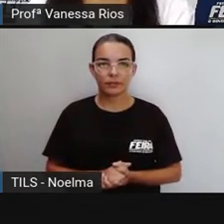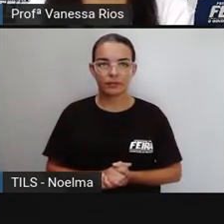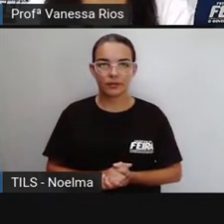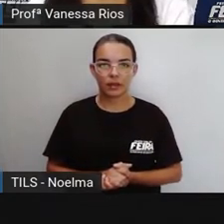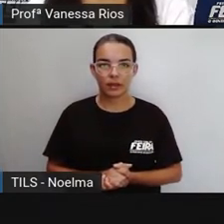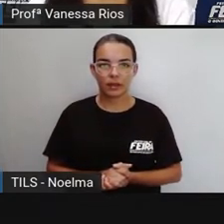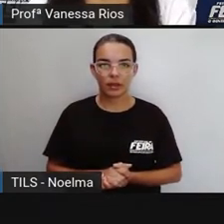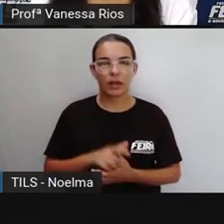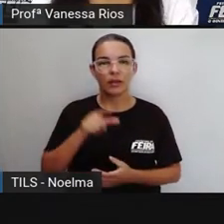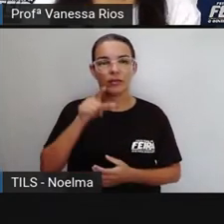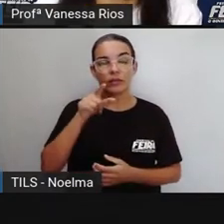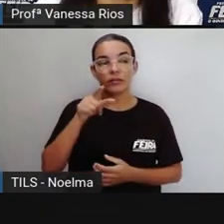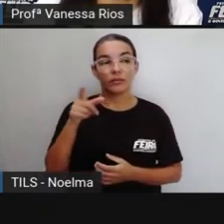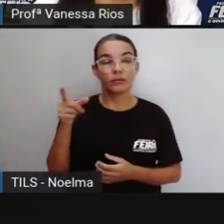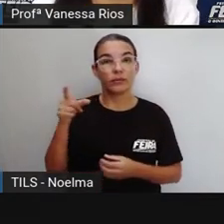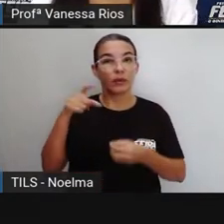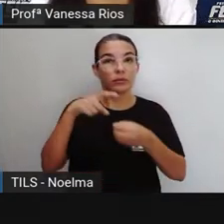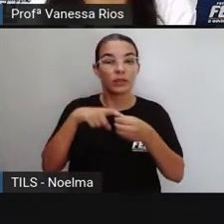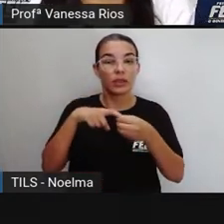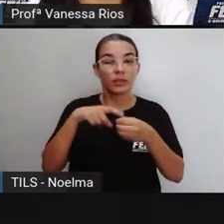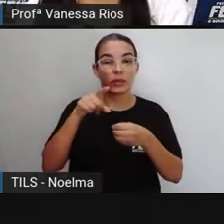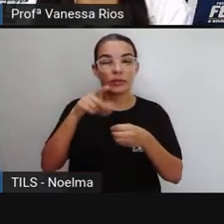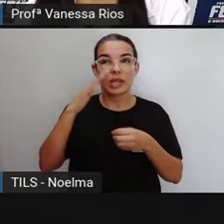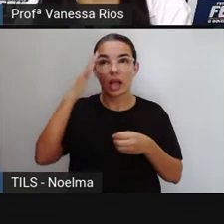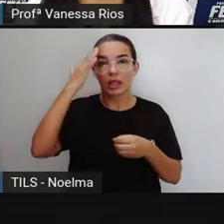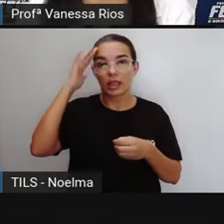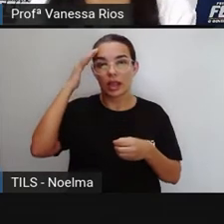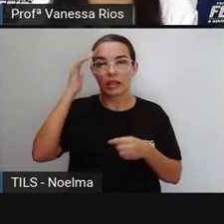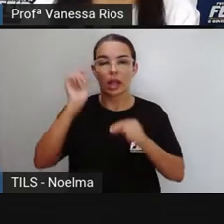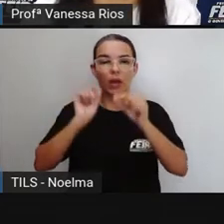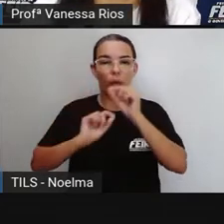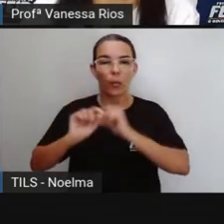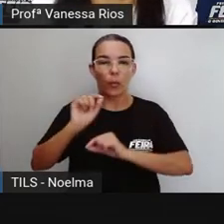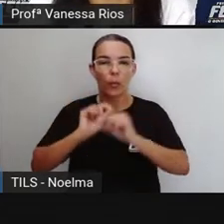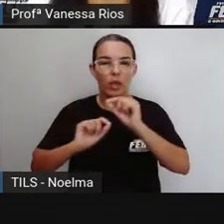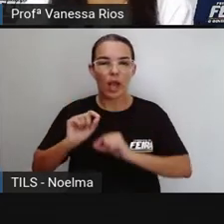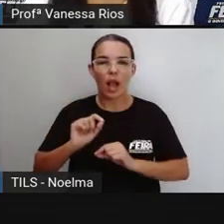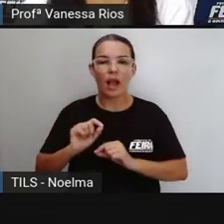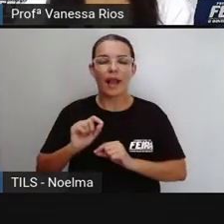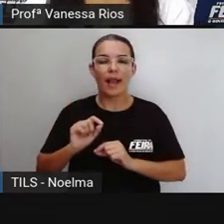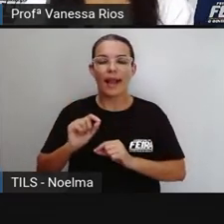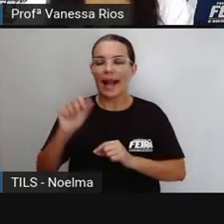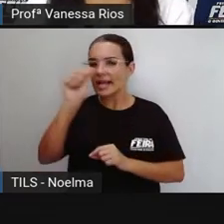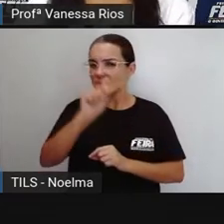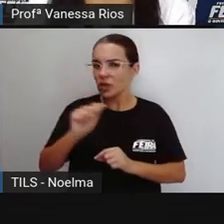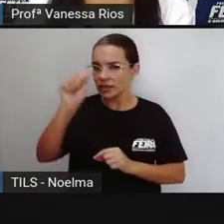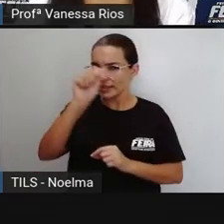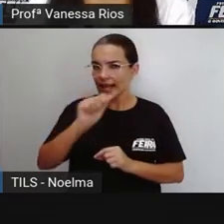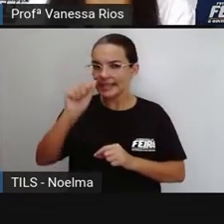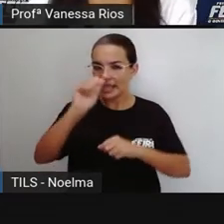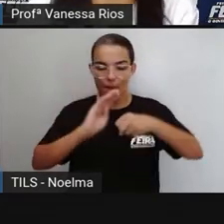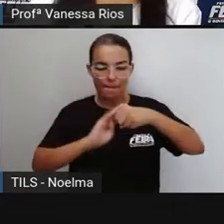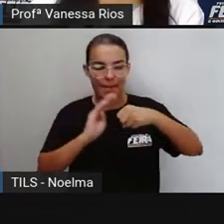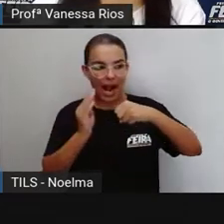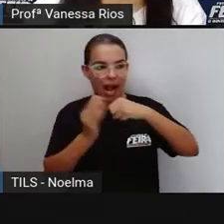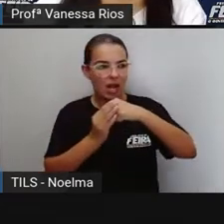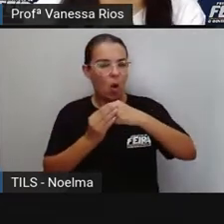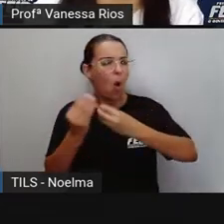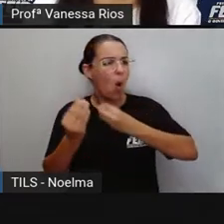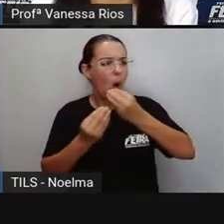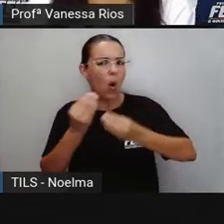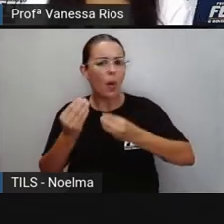Mas aí, voltando, para que a gente compreenda, a gente entenda o que é uma associação de bairro, como é que elas